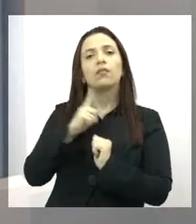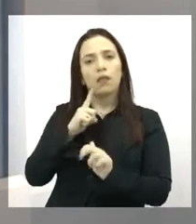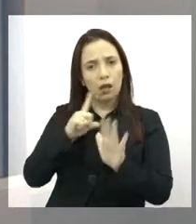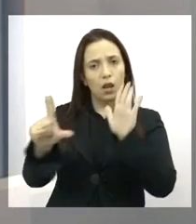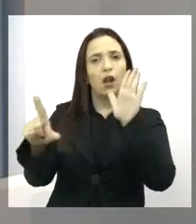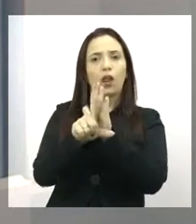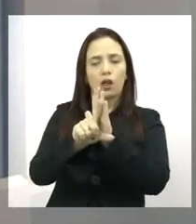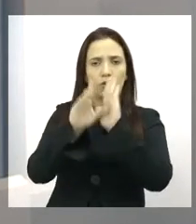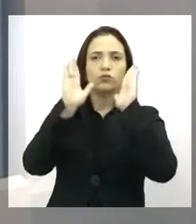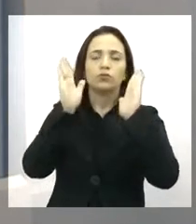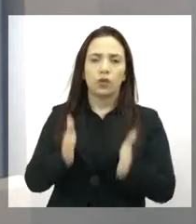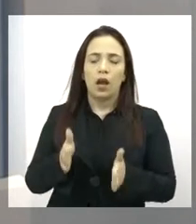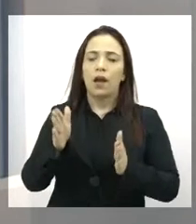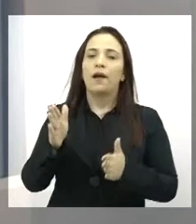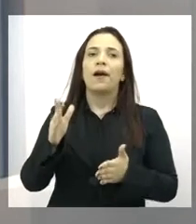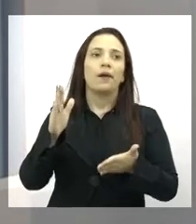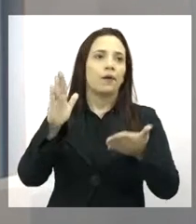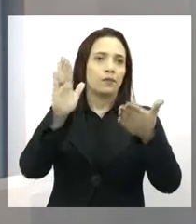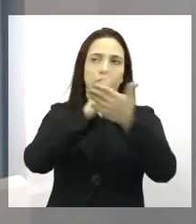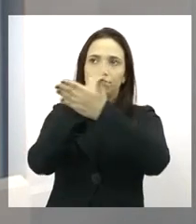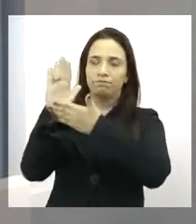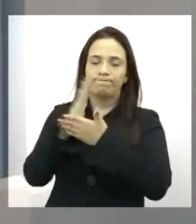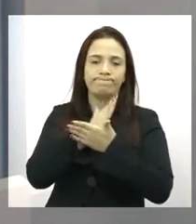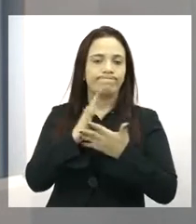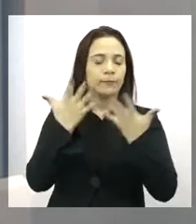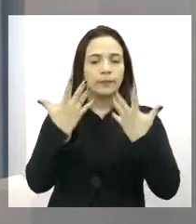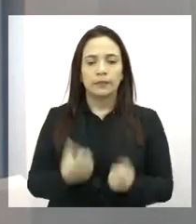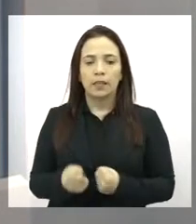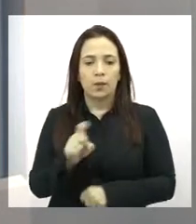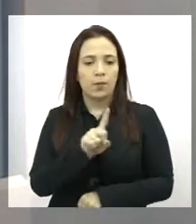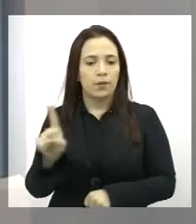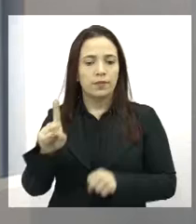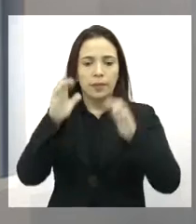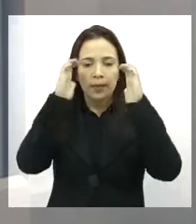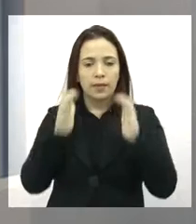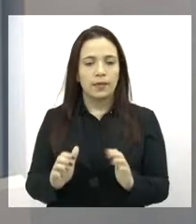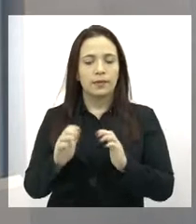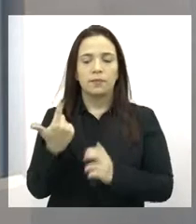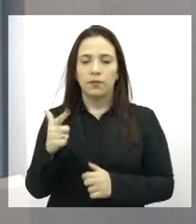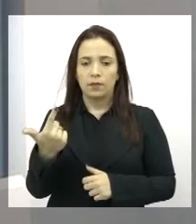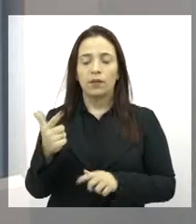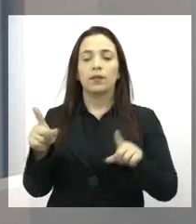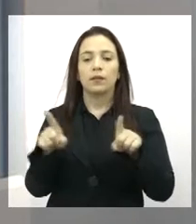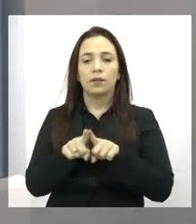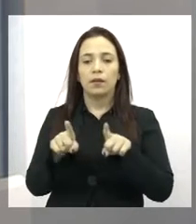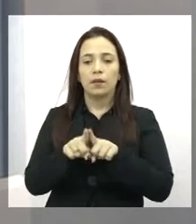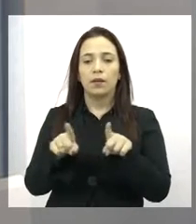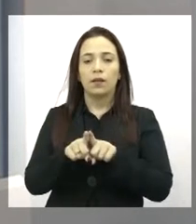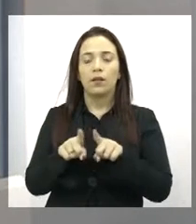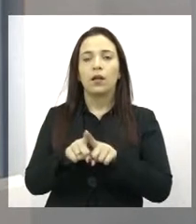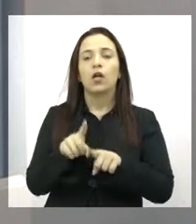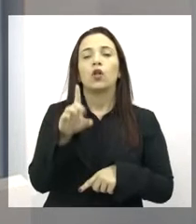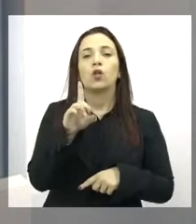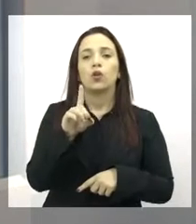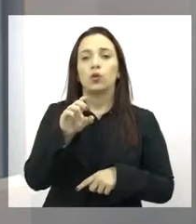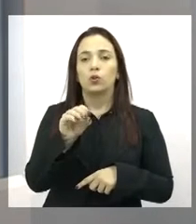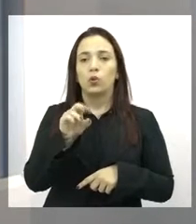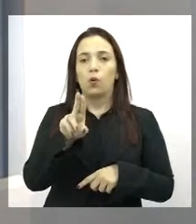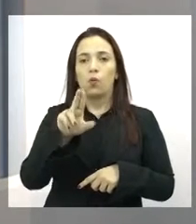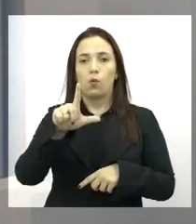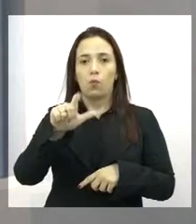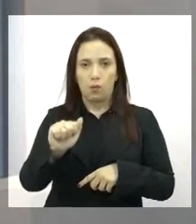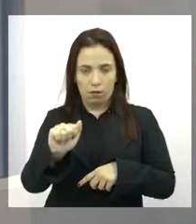lei específica e que muitas vezes esse direito continua a ser desrespeitado. O direito a ter uma doula, que é uma